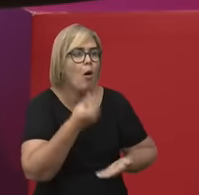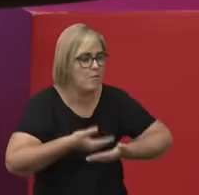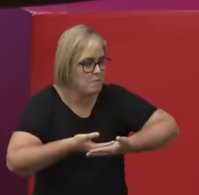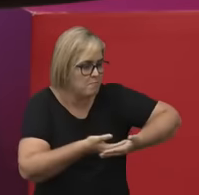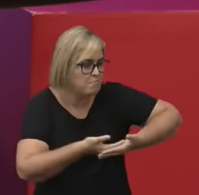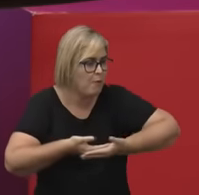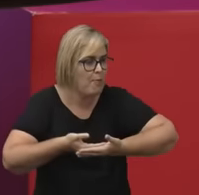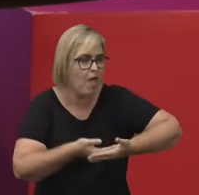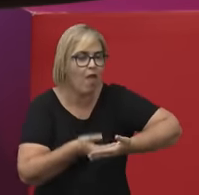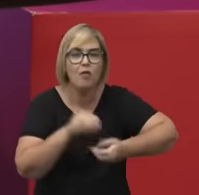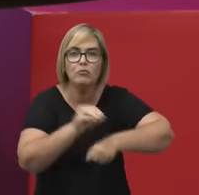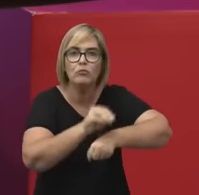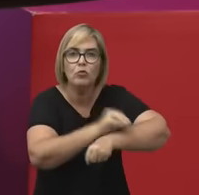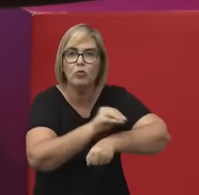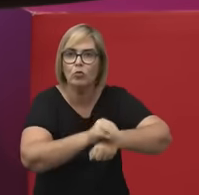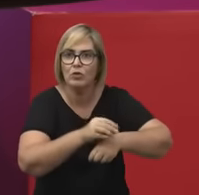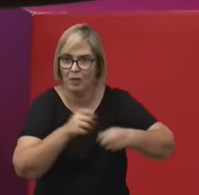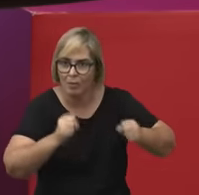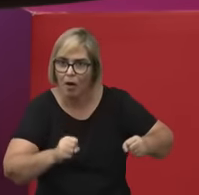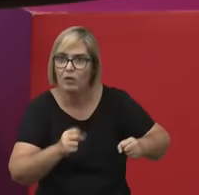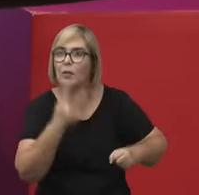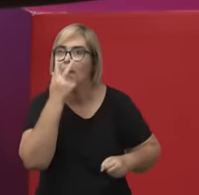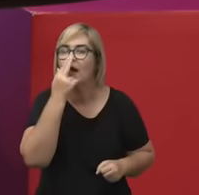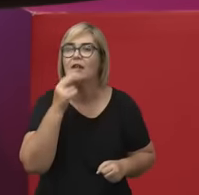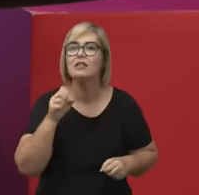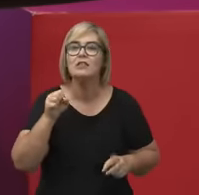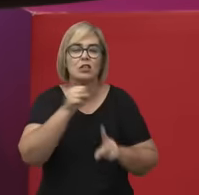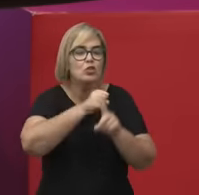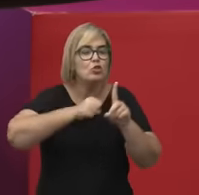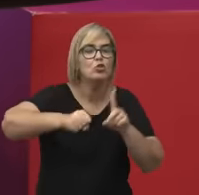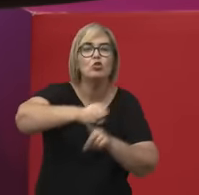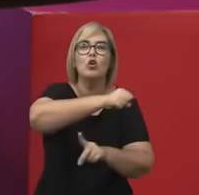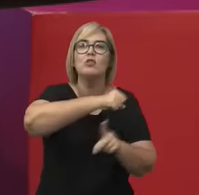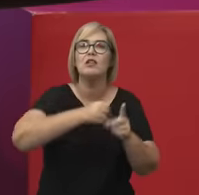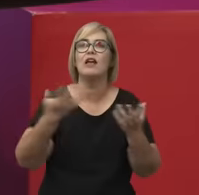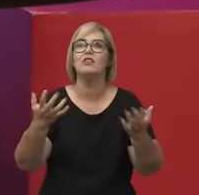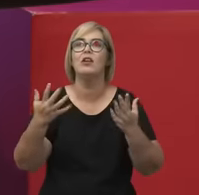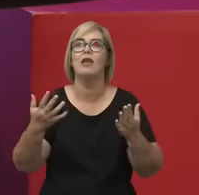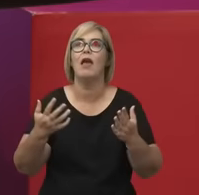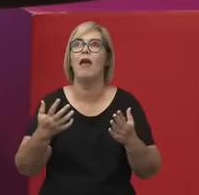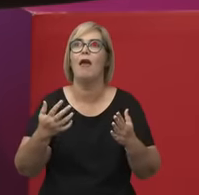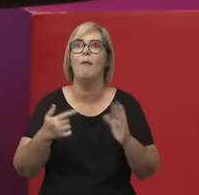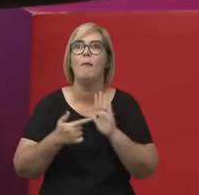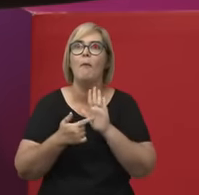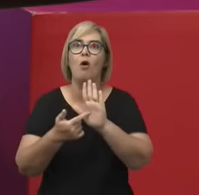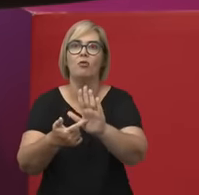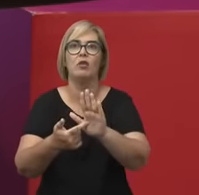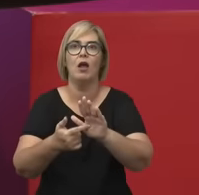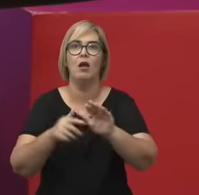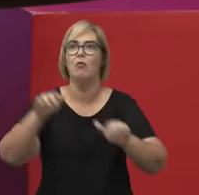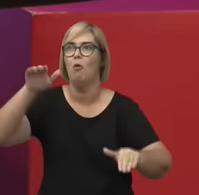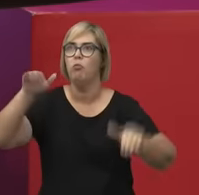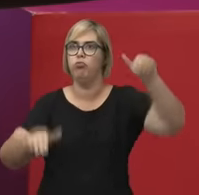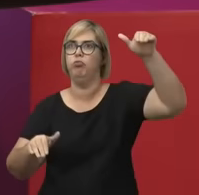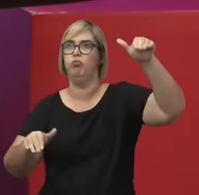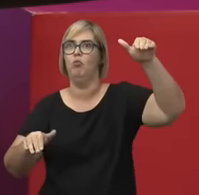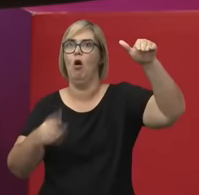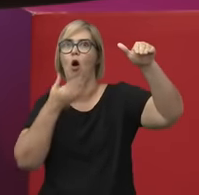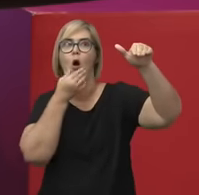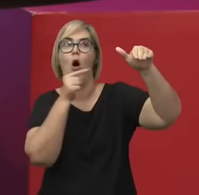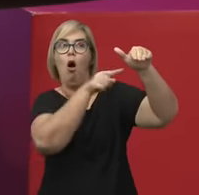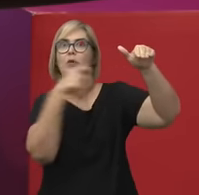na universidade, então, assim, de novo, né, a equidade de gênero é um, é uma